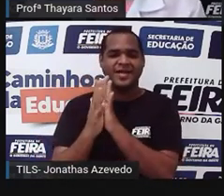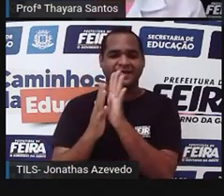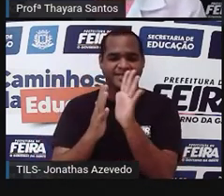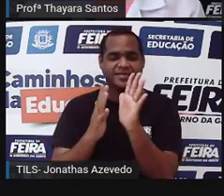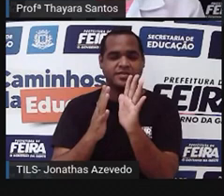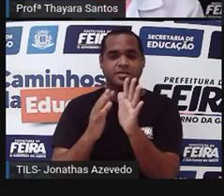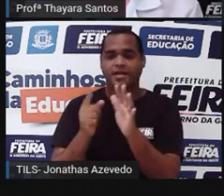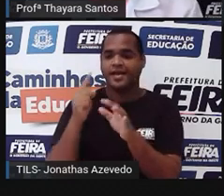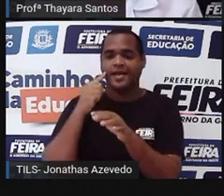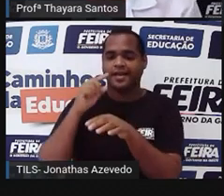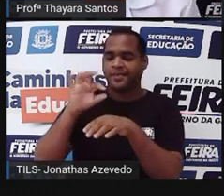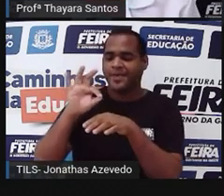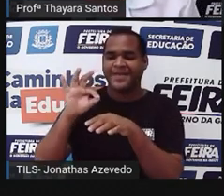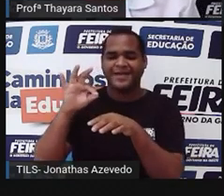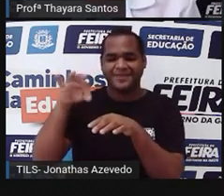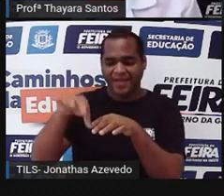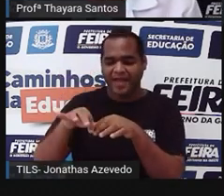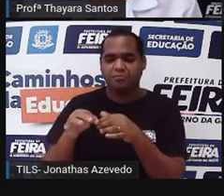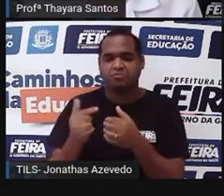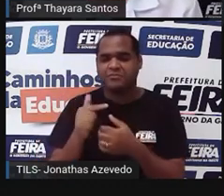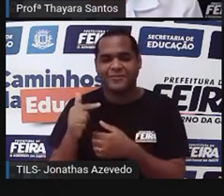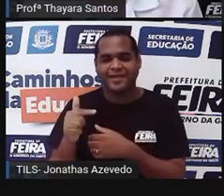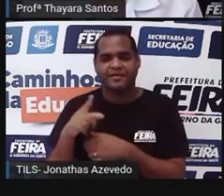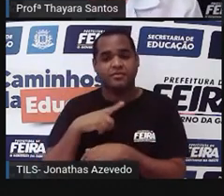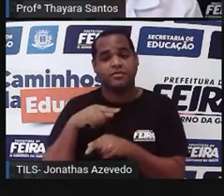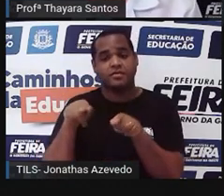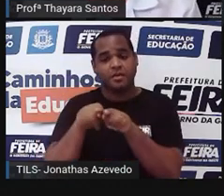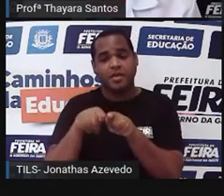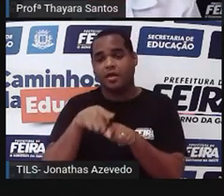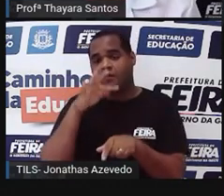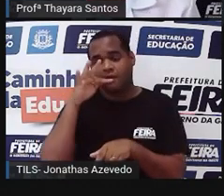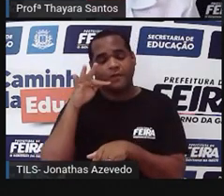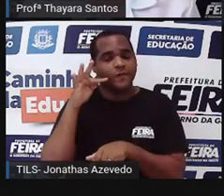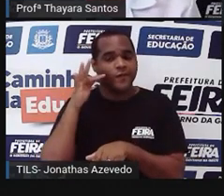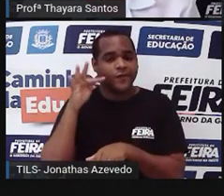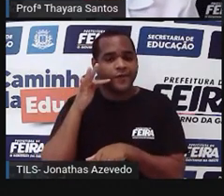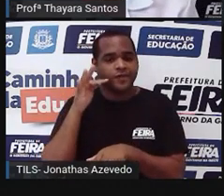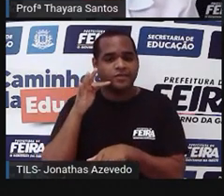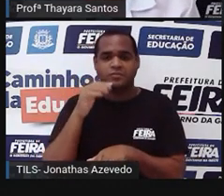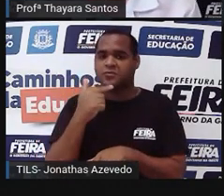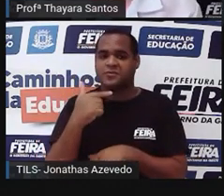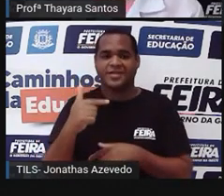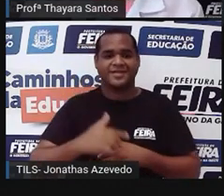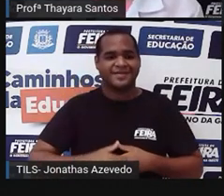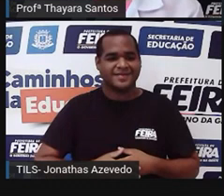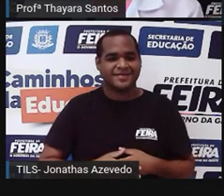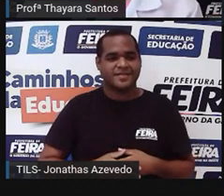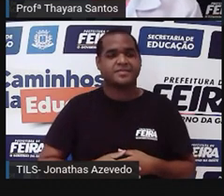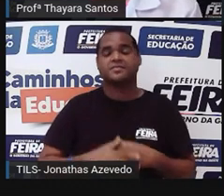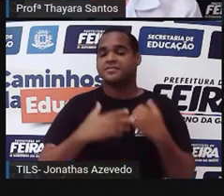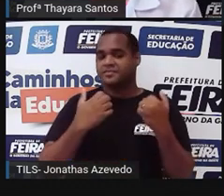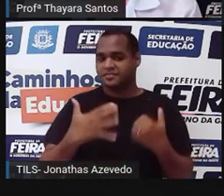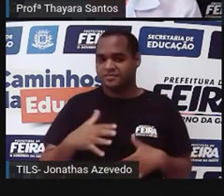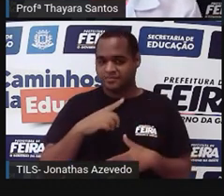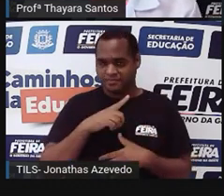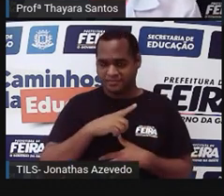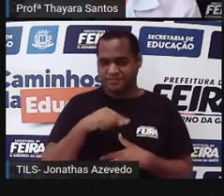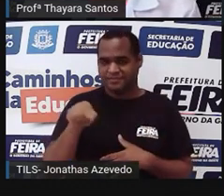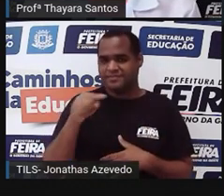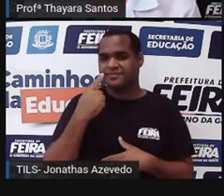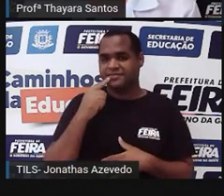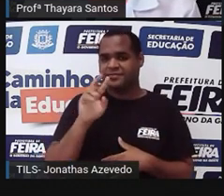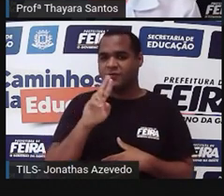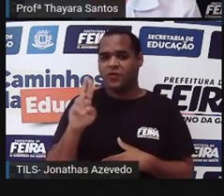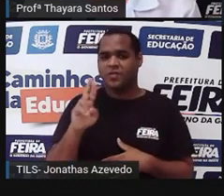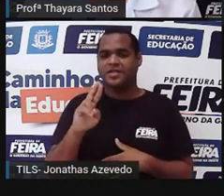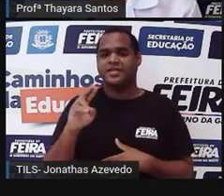semente. Elas não têm semente e também não têm fruto. Então, como elas não têm semente nem fruto, a gente chama elas de